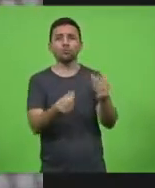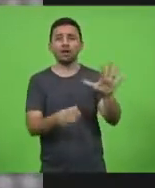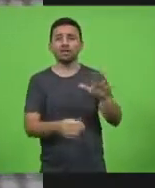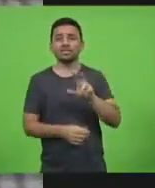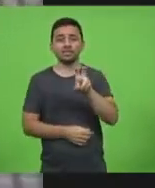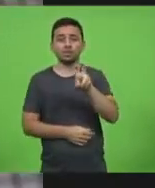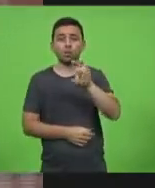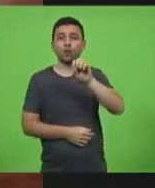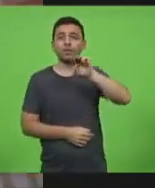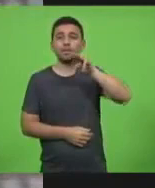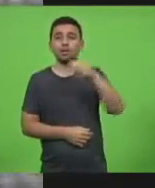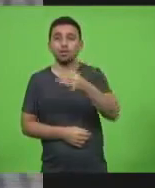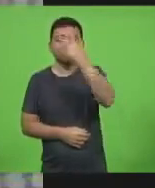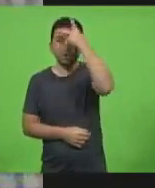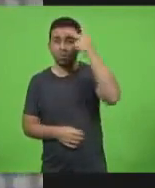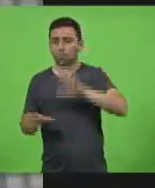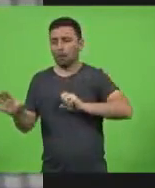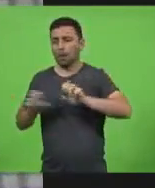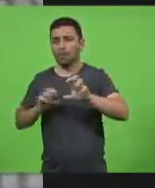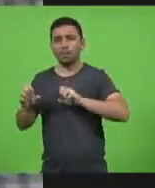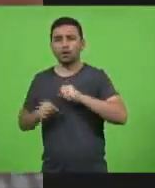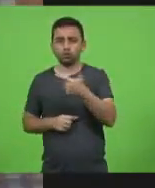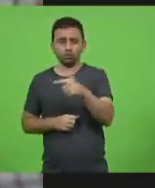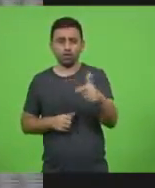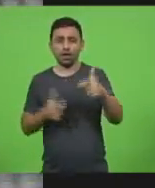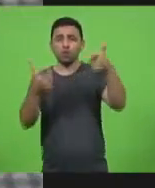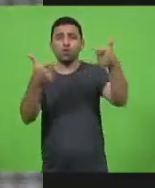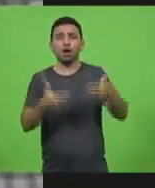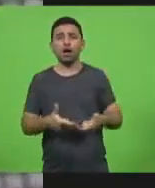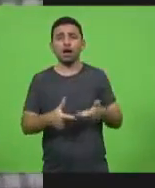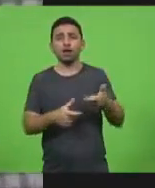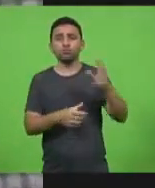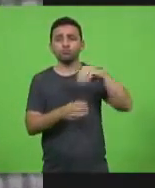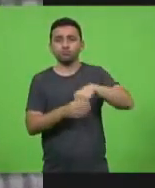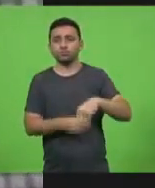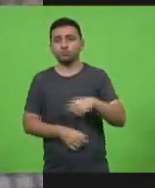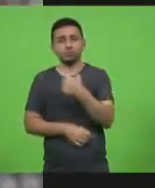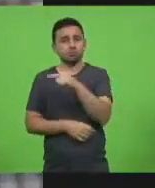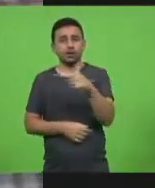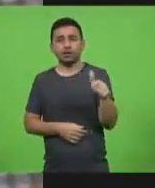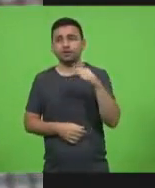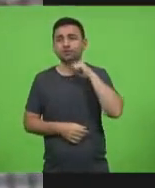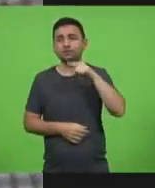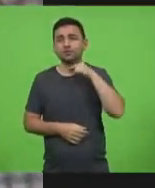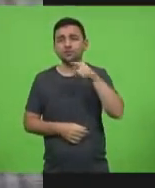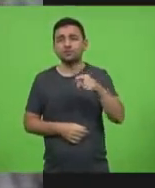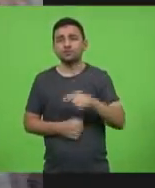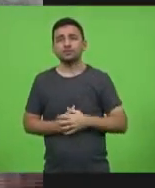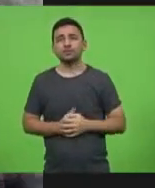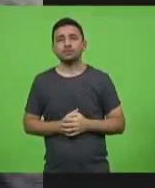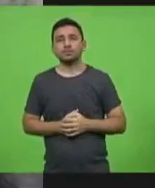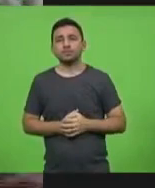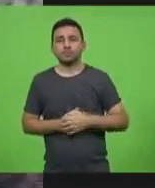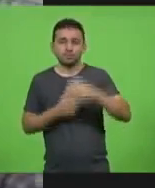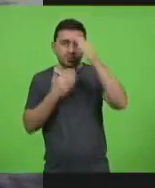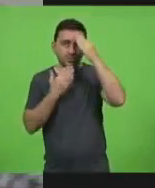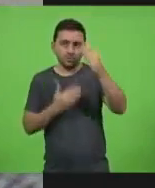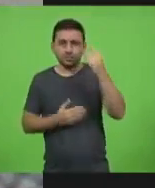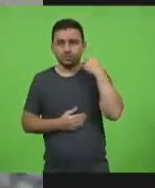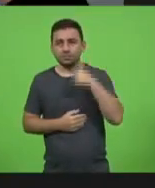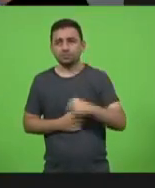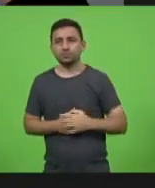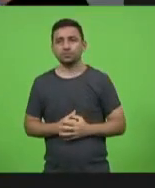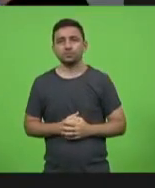milhões de pessoas contaminadas, não tem lugar para colocar, não tem respirador que chegue. Obrigado, deputado Silvio, desculpe, eu abaixo.